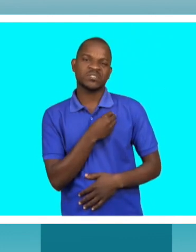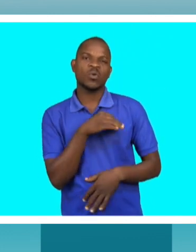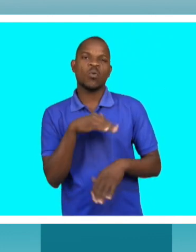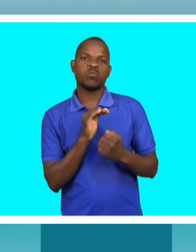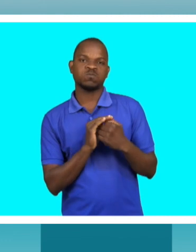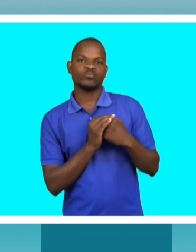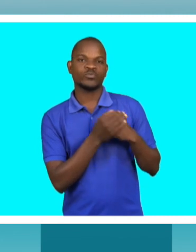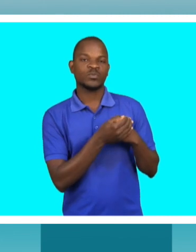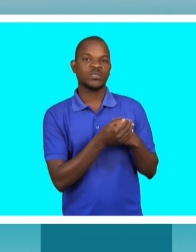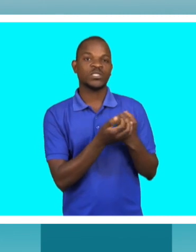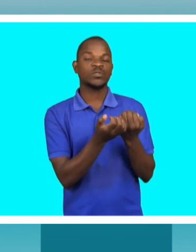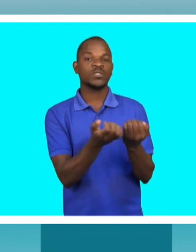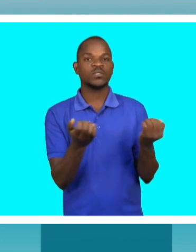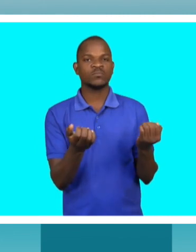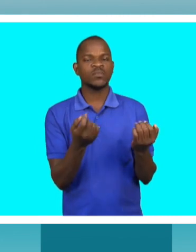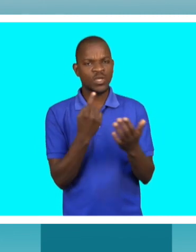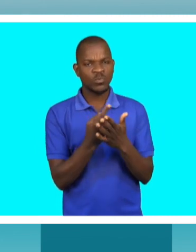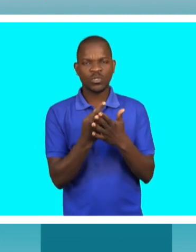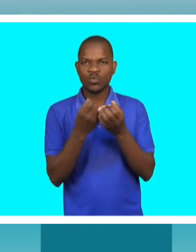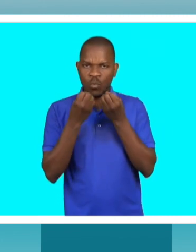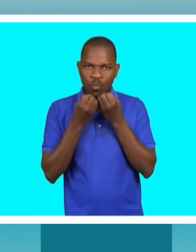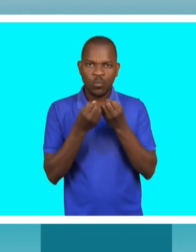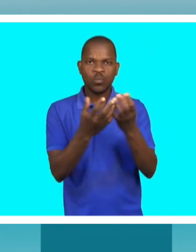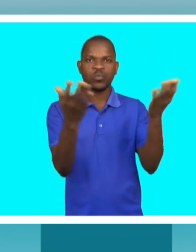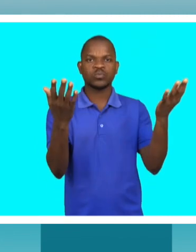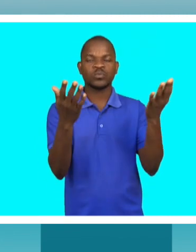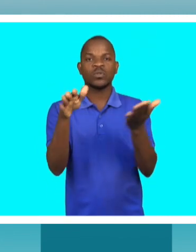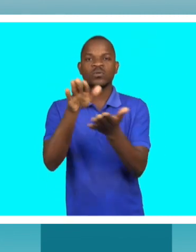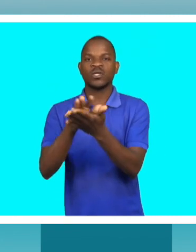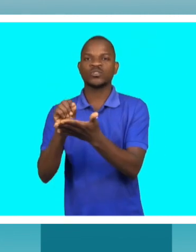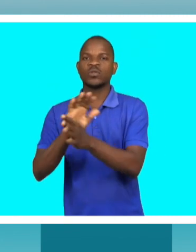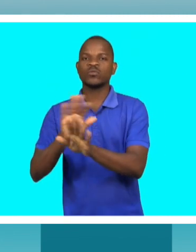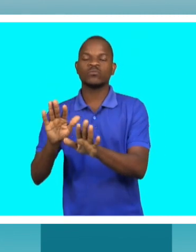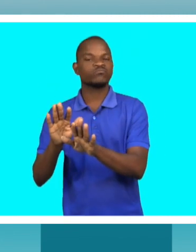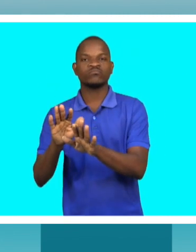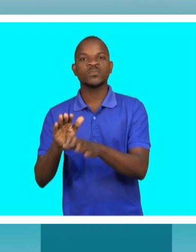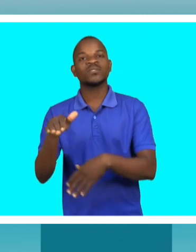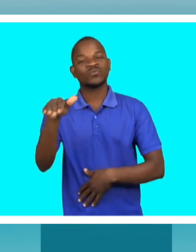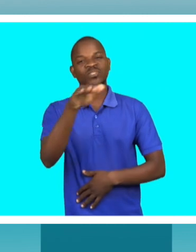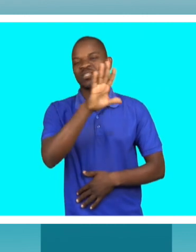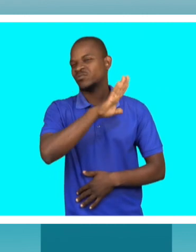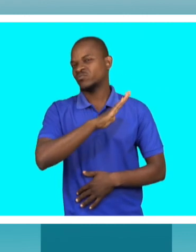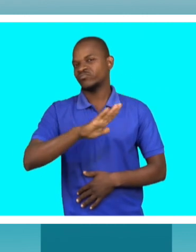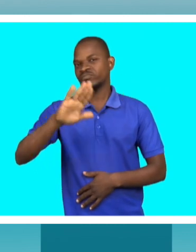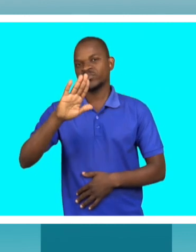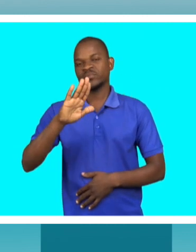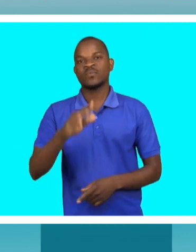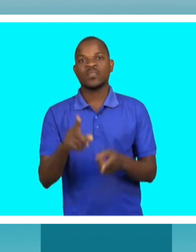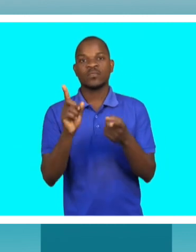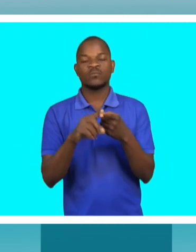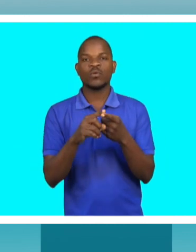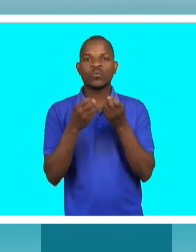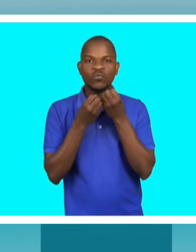esconderem seus filhos. Eu queria que pudessem divulgar mais não só nas escolas mas na sociedade toda divulgar mais a